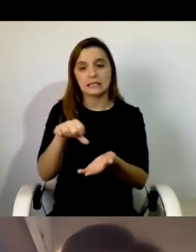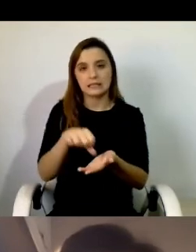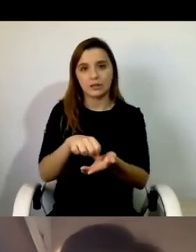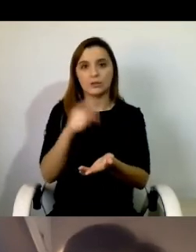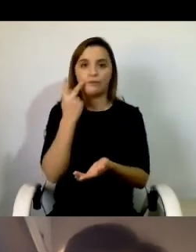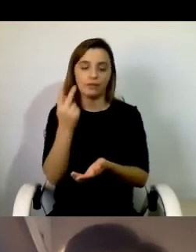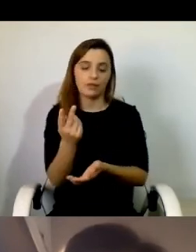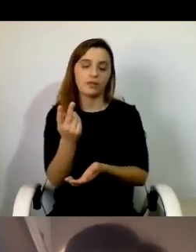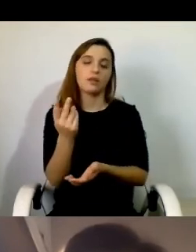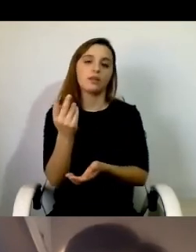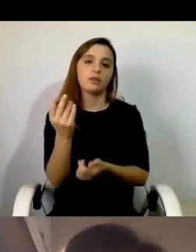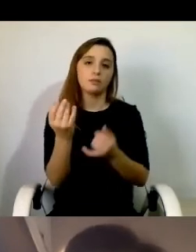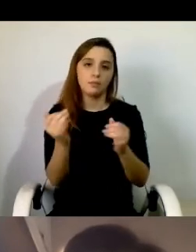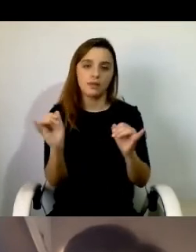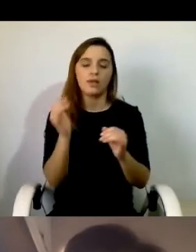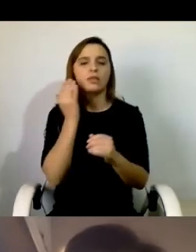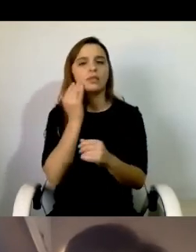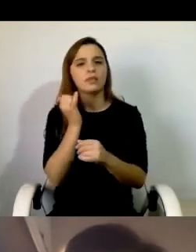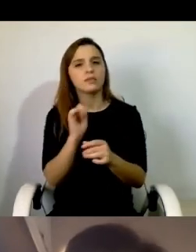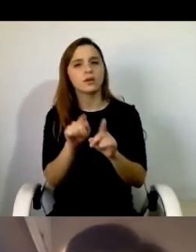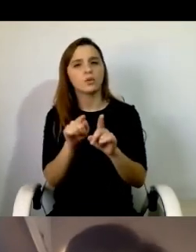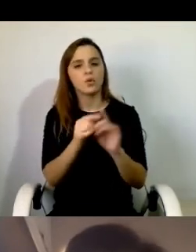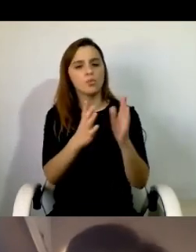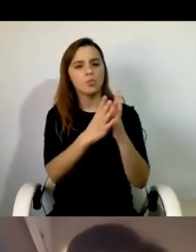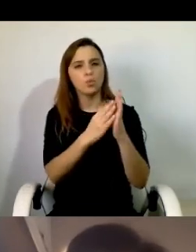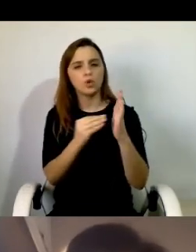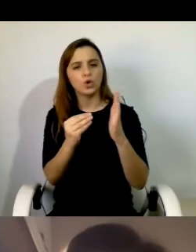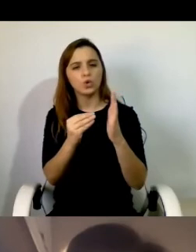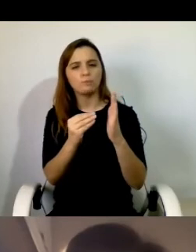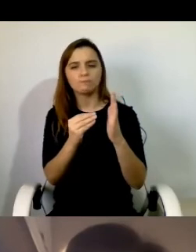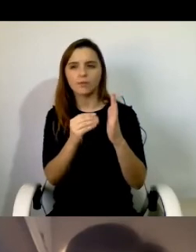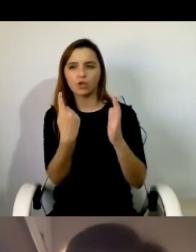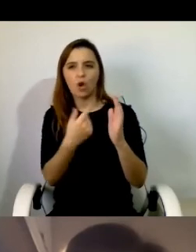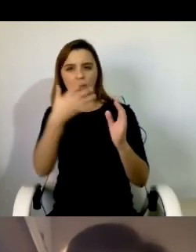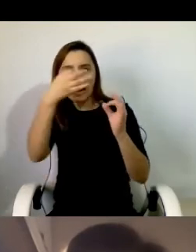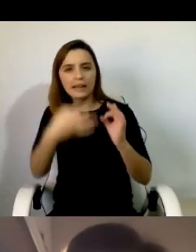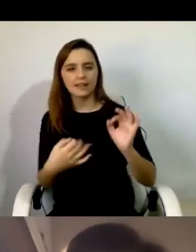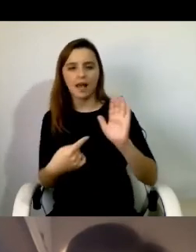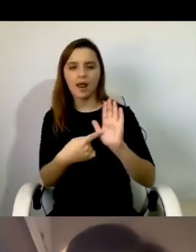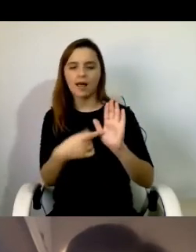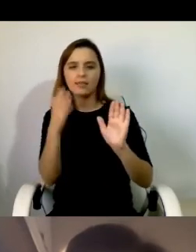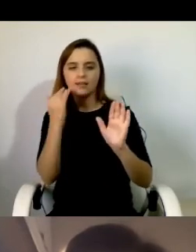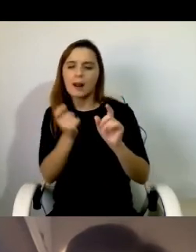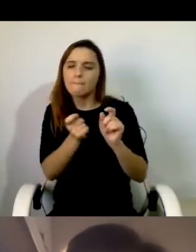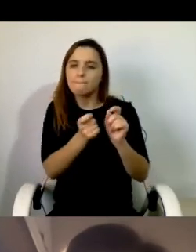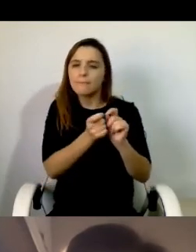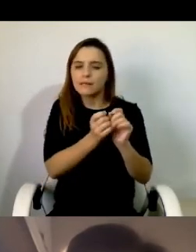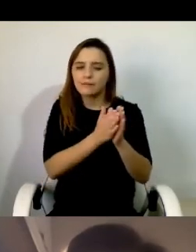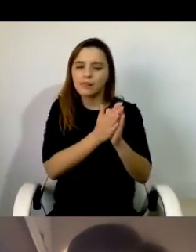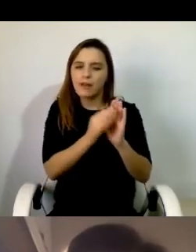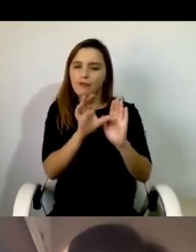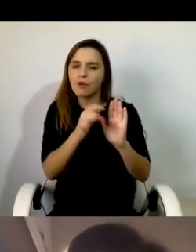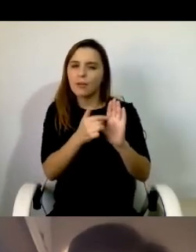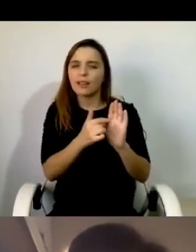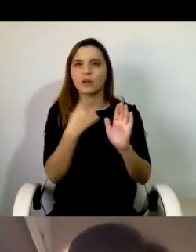aproximar-nos o mais possível do modelo em que acreditamos. Apesar das limitações impostas nos projetos de